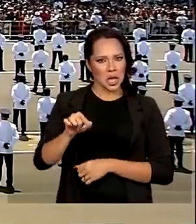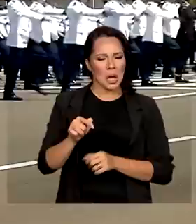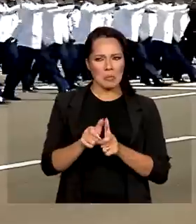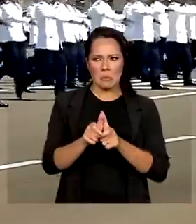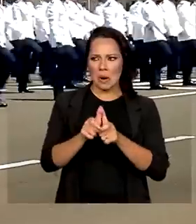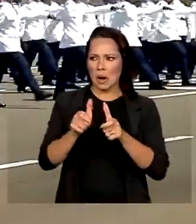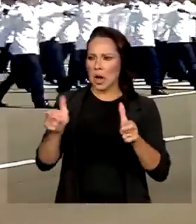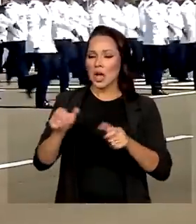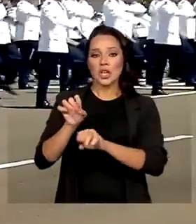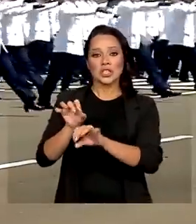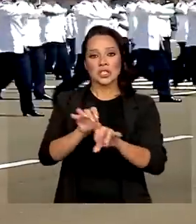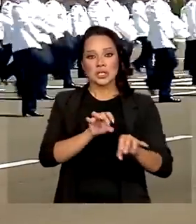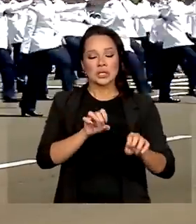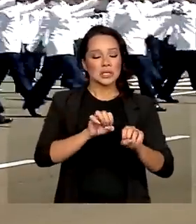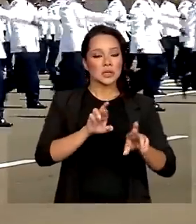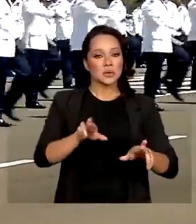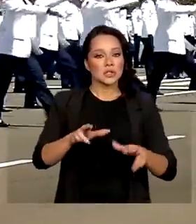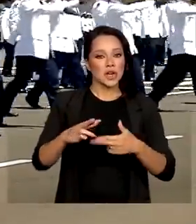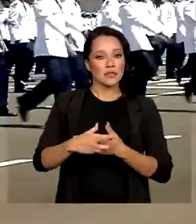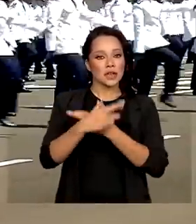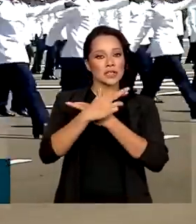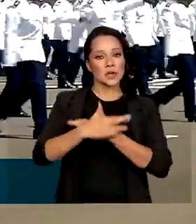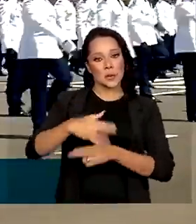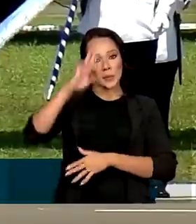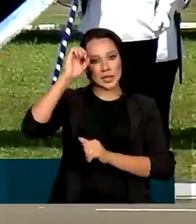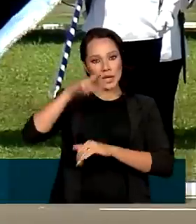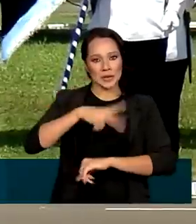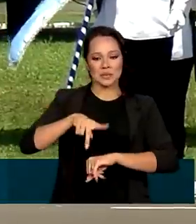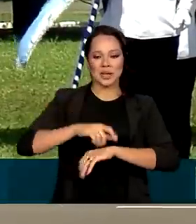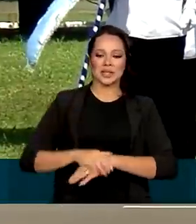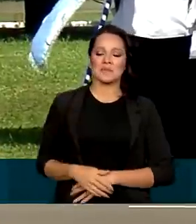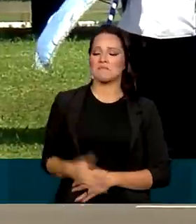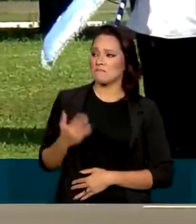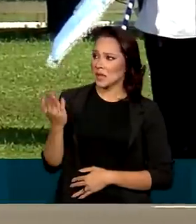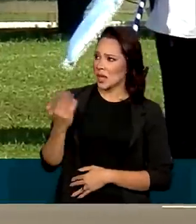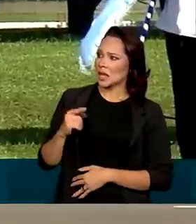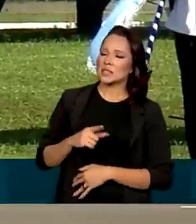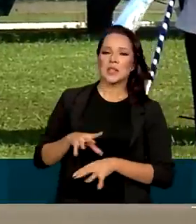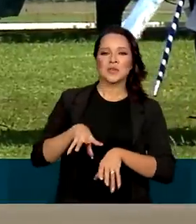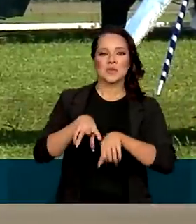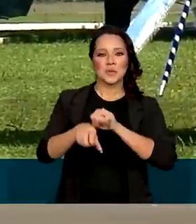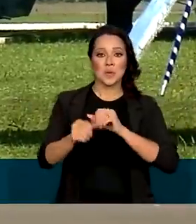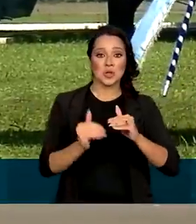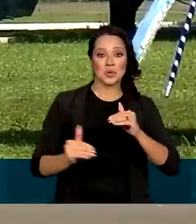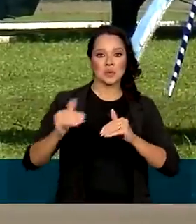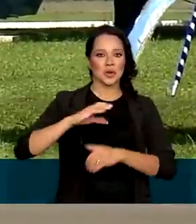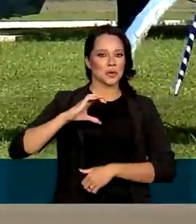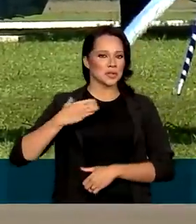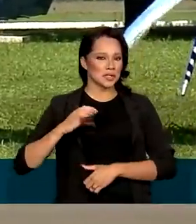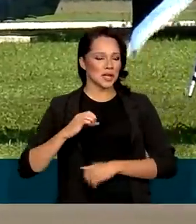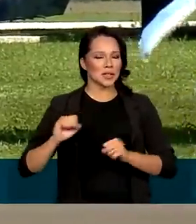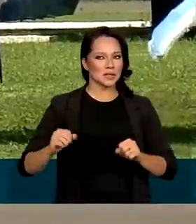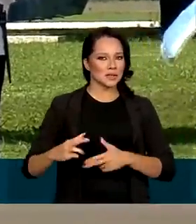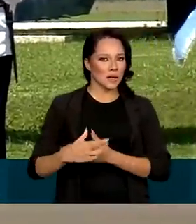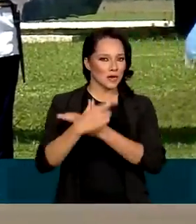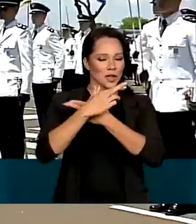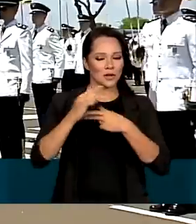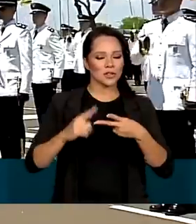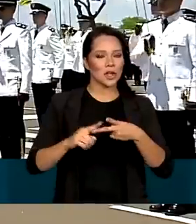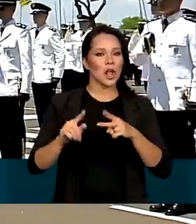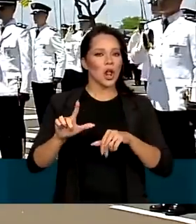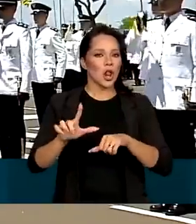complexo de ensino da aviação militar no país. Os cadetes saem com diploma superior em ciências aeronáuticas,